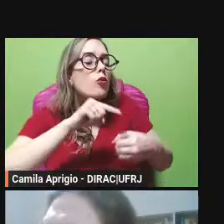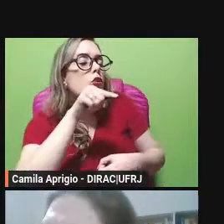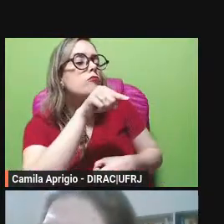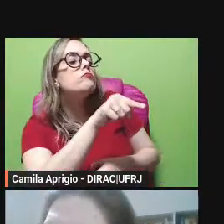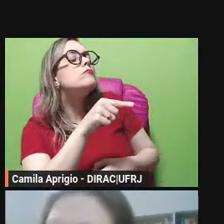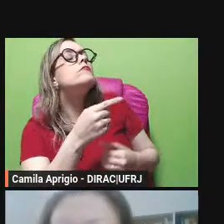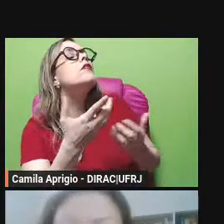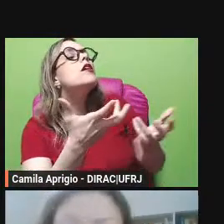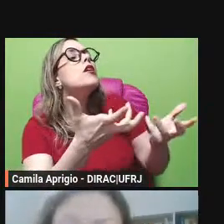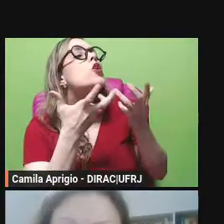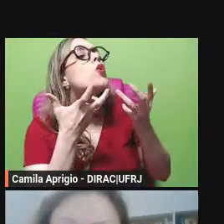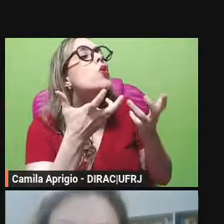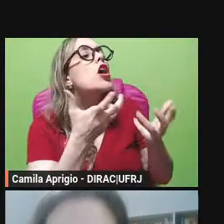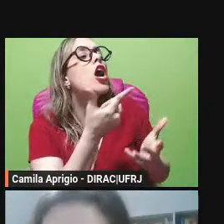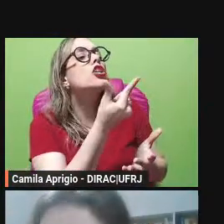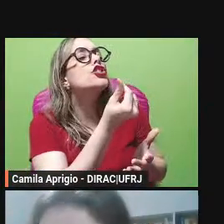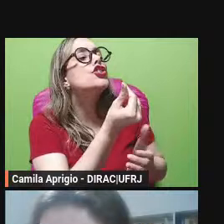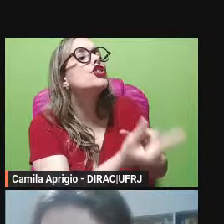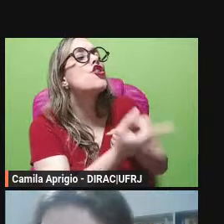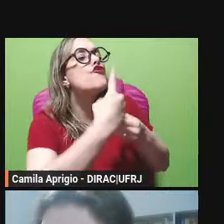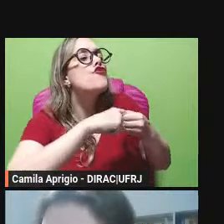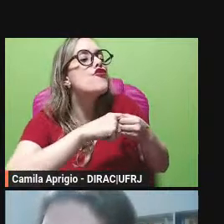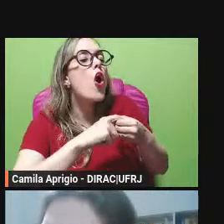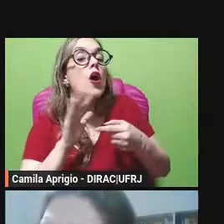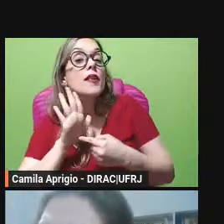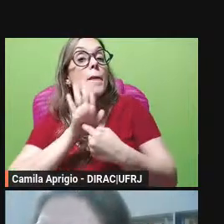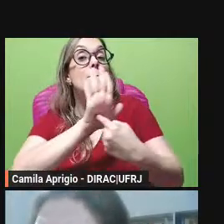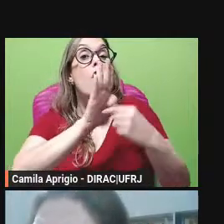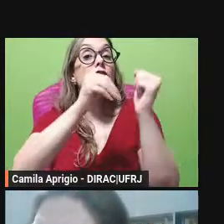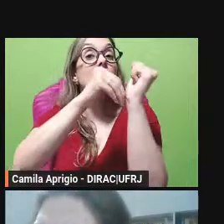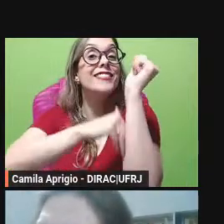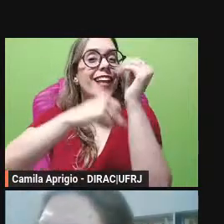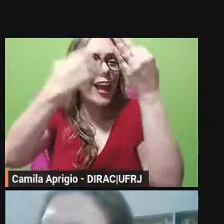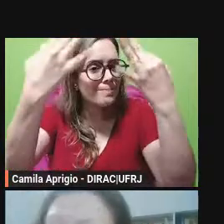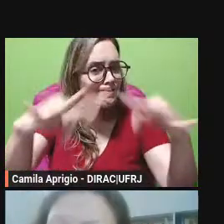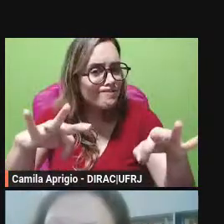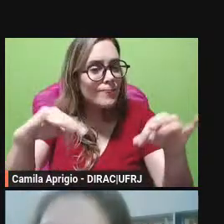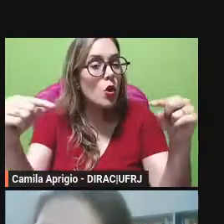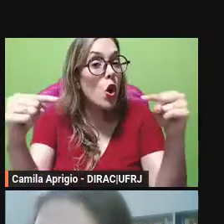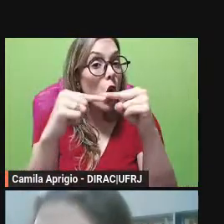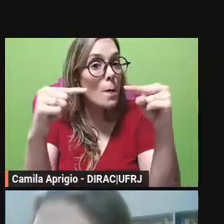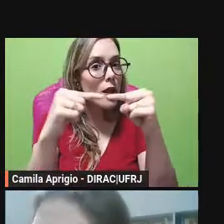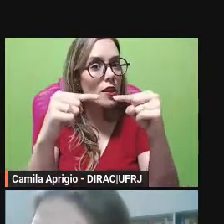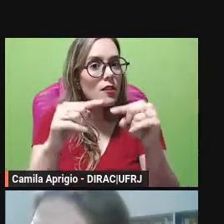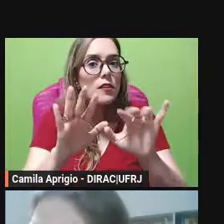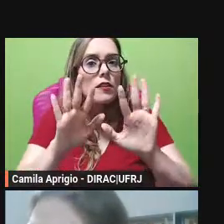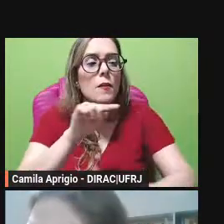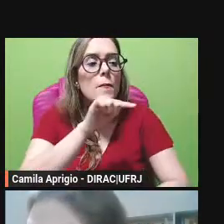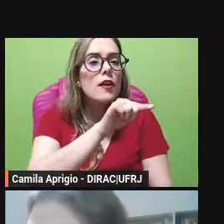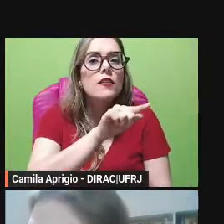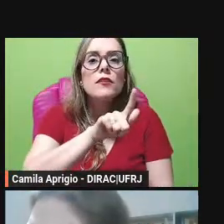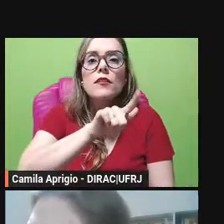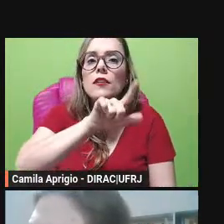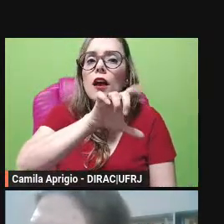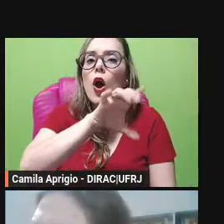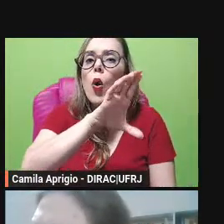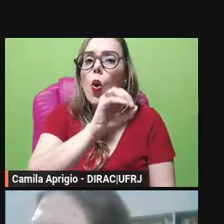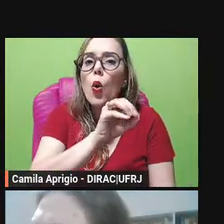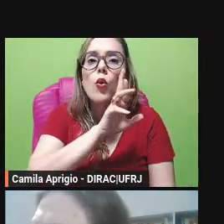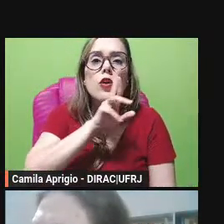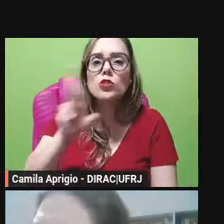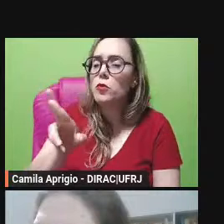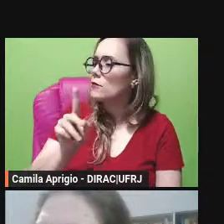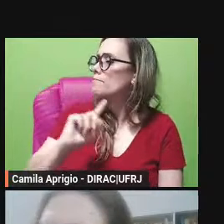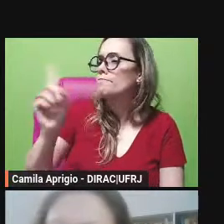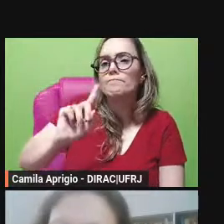e pediram o dinheiro de volta mas ele os mandou embora dizendo que não